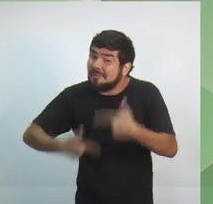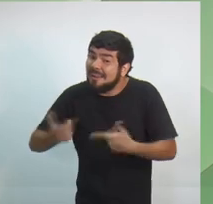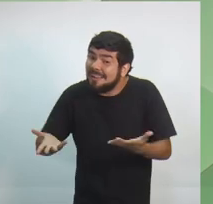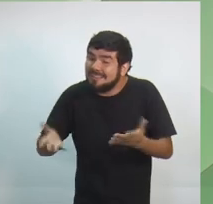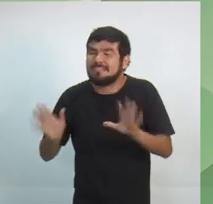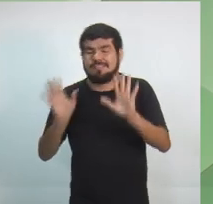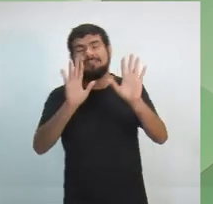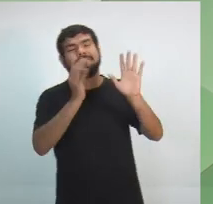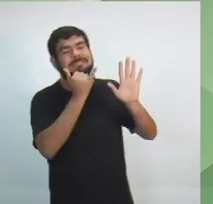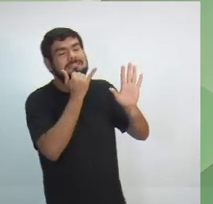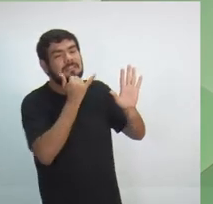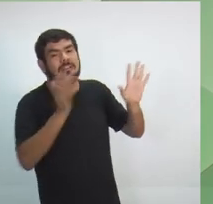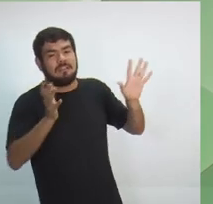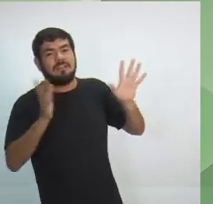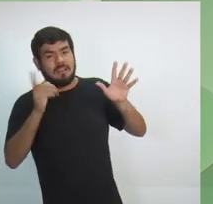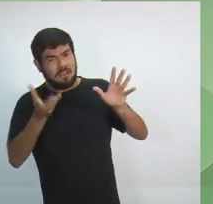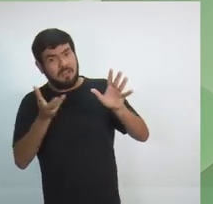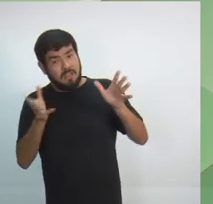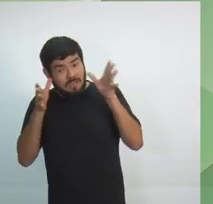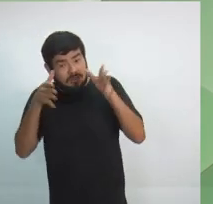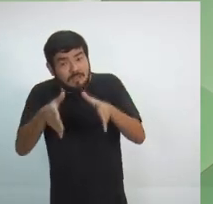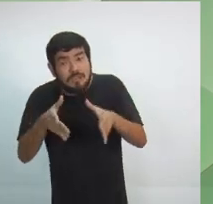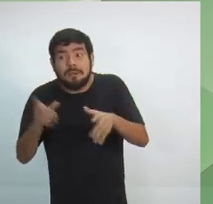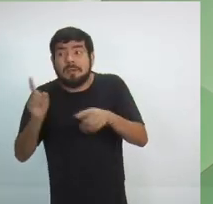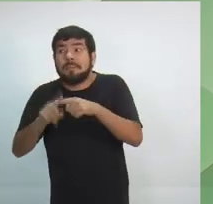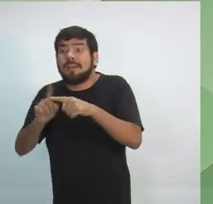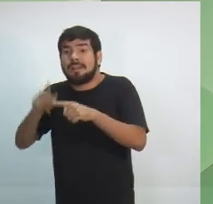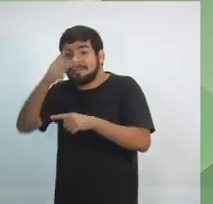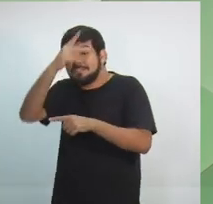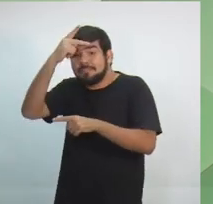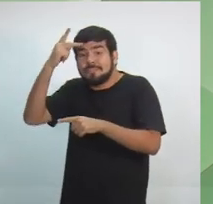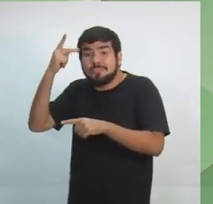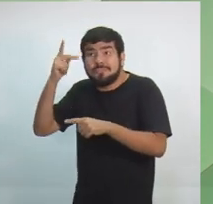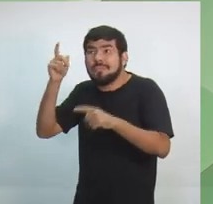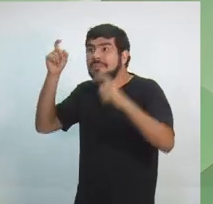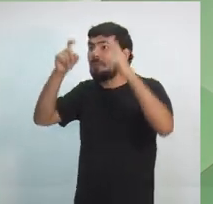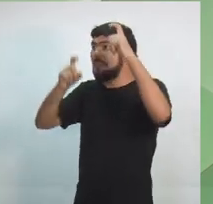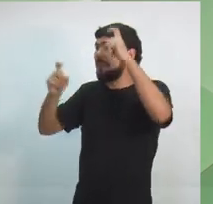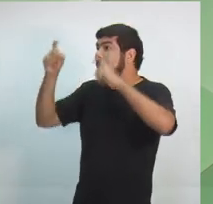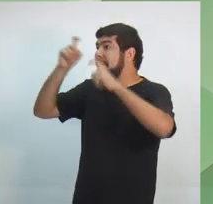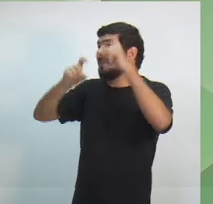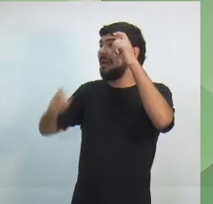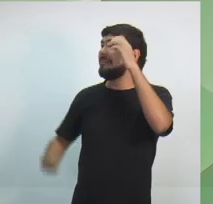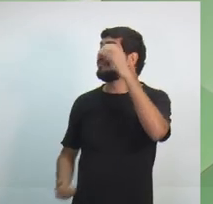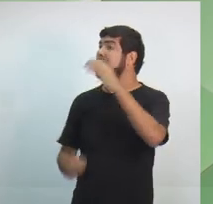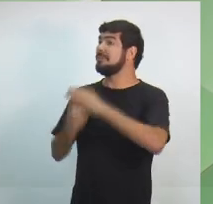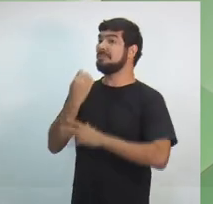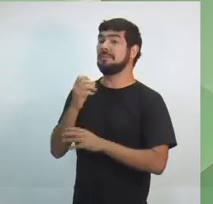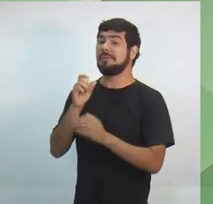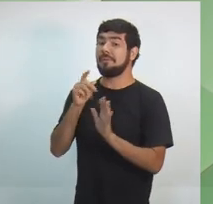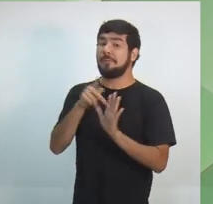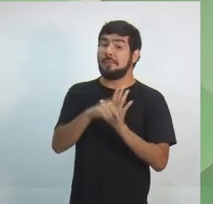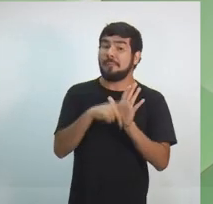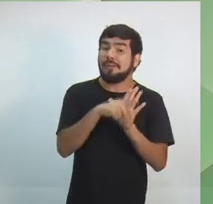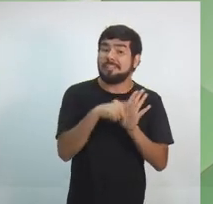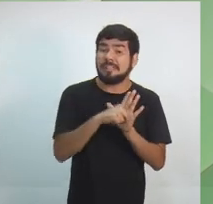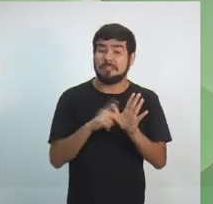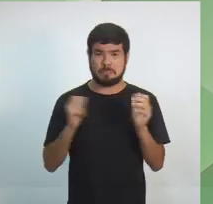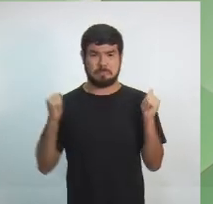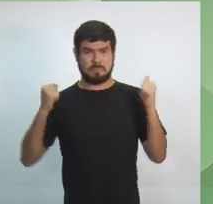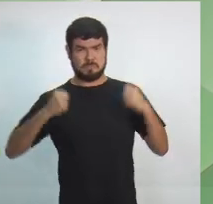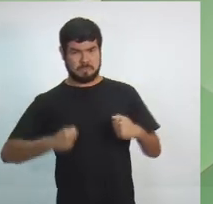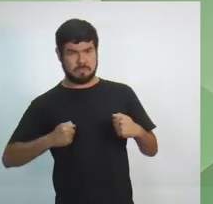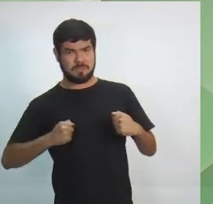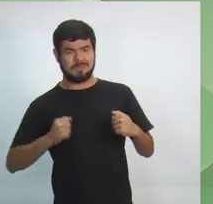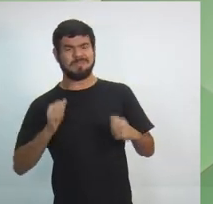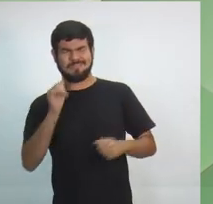Márcia? Porque essas pessoas estão preocupadas em construir um projeto de poder. E é por isso que a gente está na penúria em que a gente está. Só